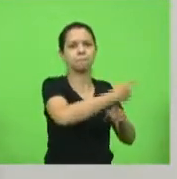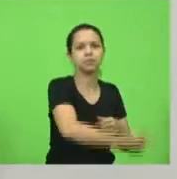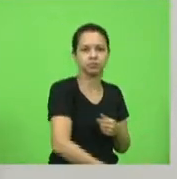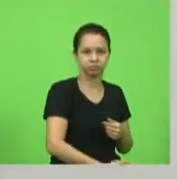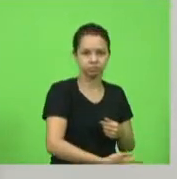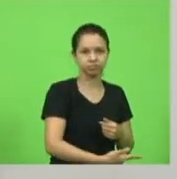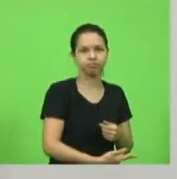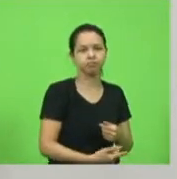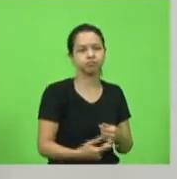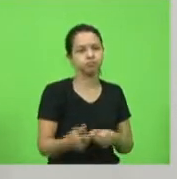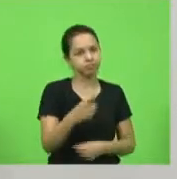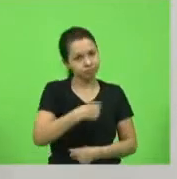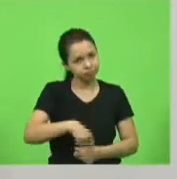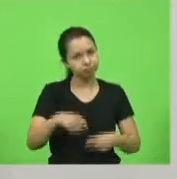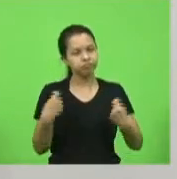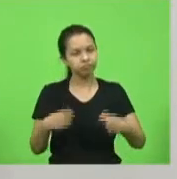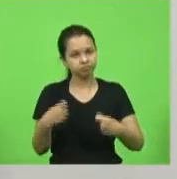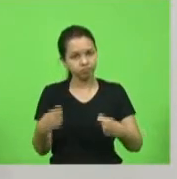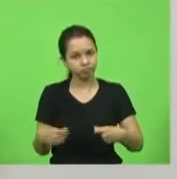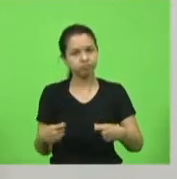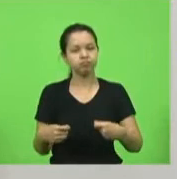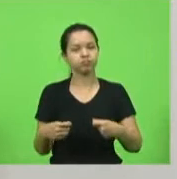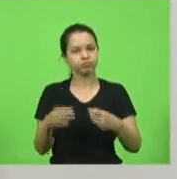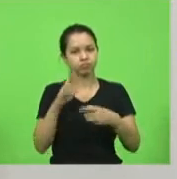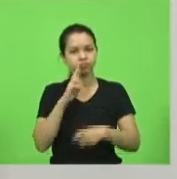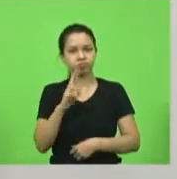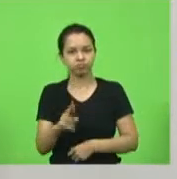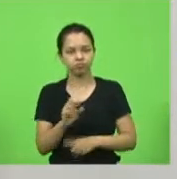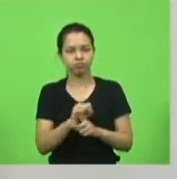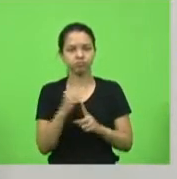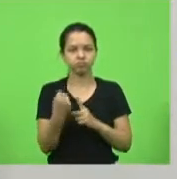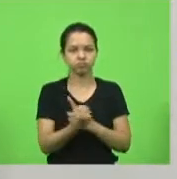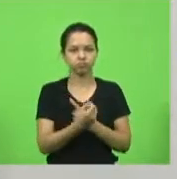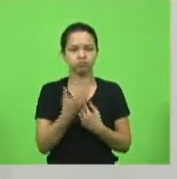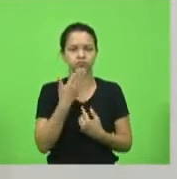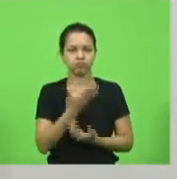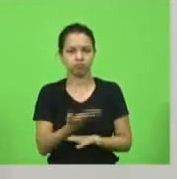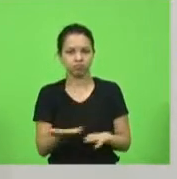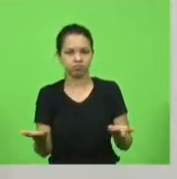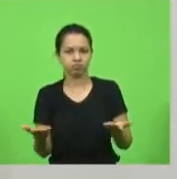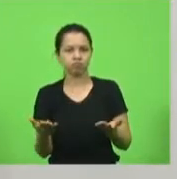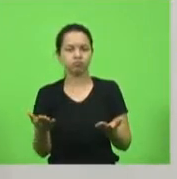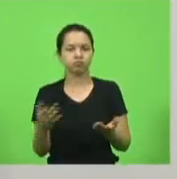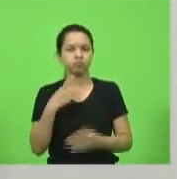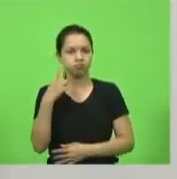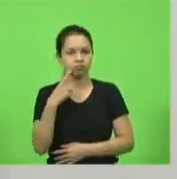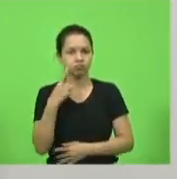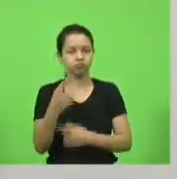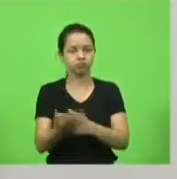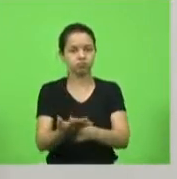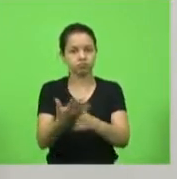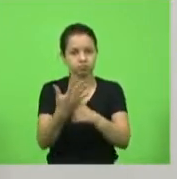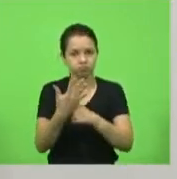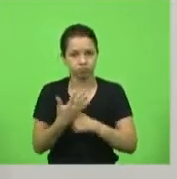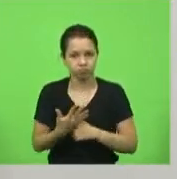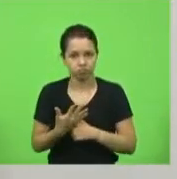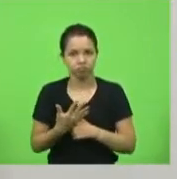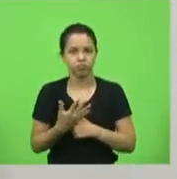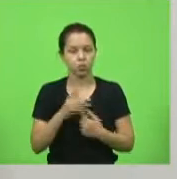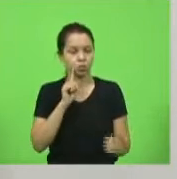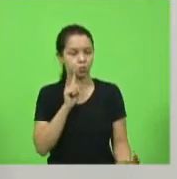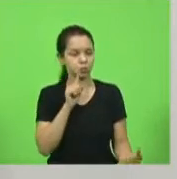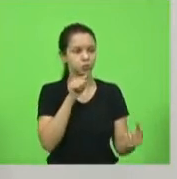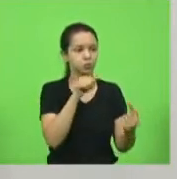precisamos dar um retorno para a sociedade e eu peço que os nobres deputados nos ajudem nesse nessa meta nesse